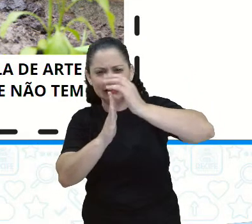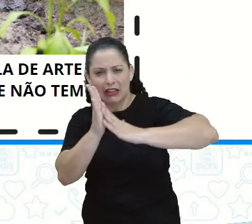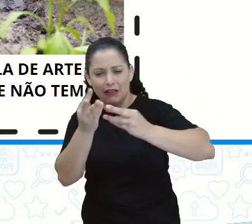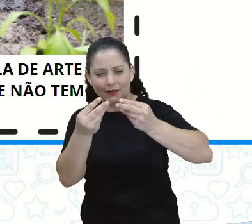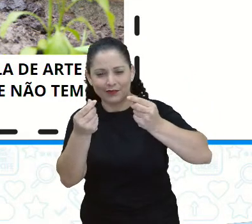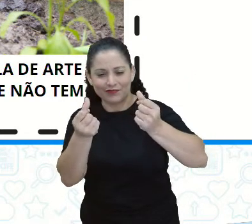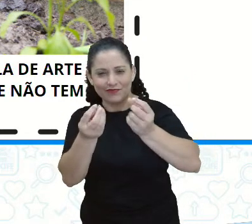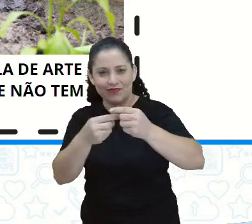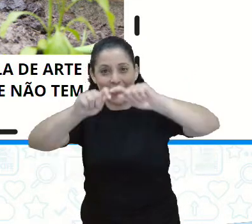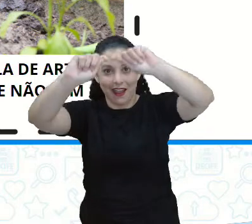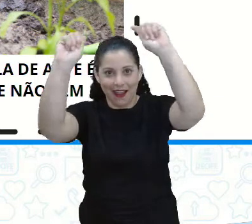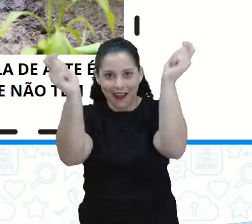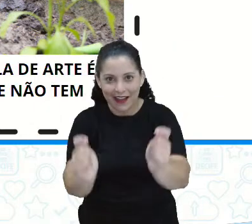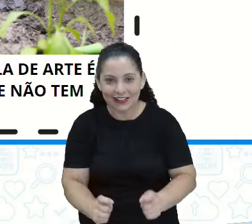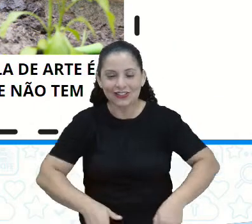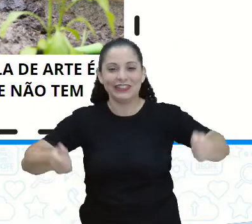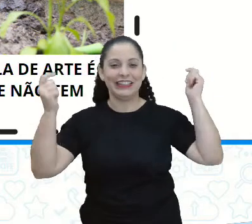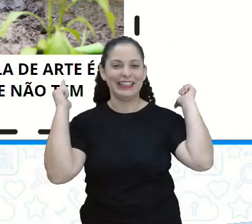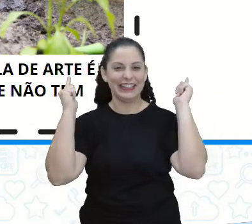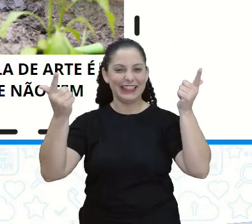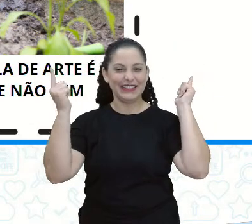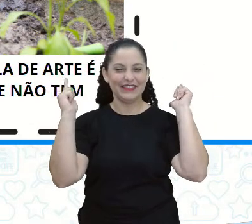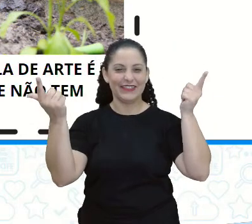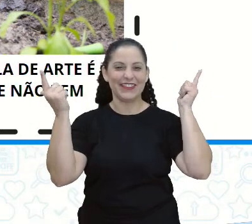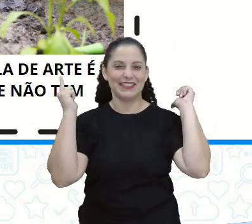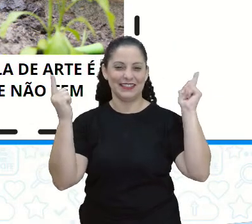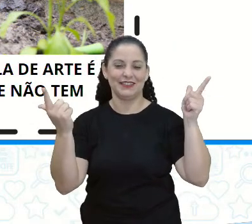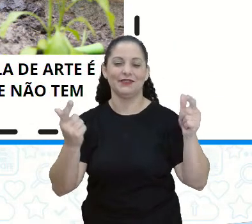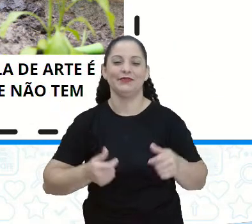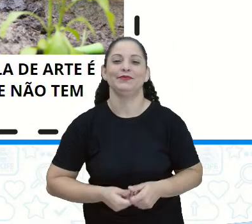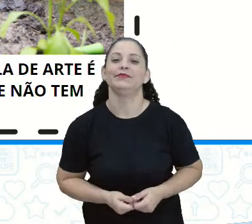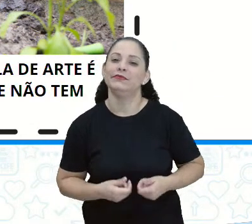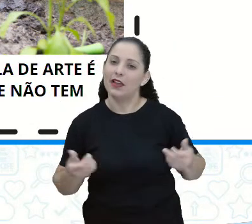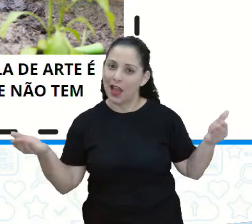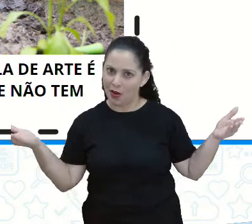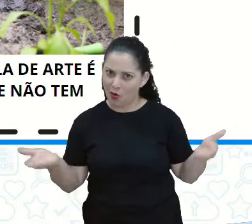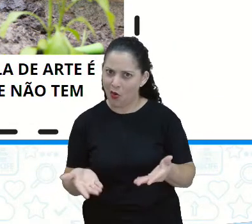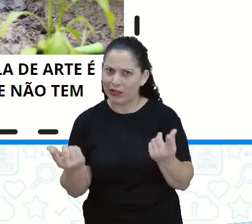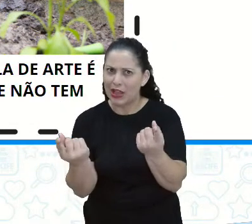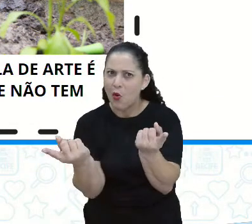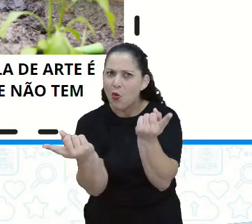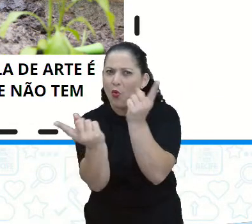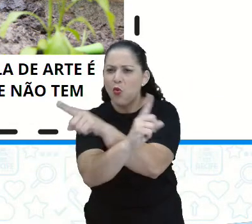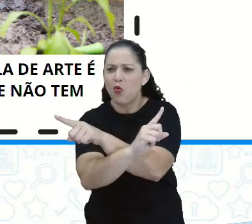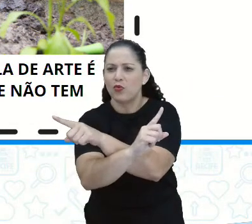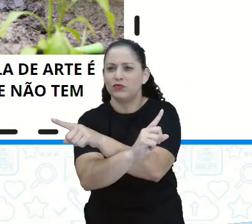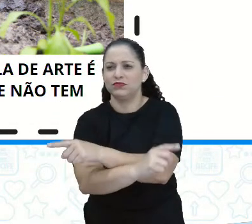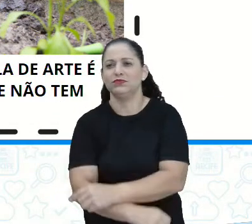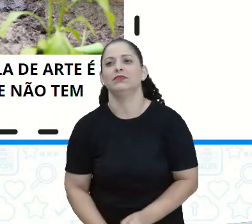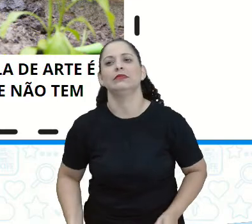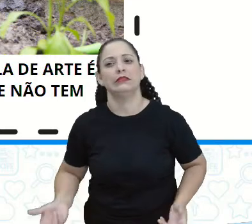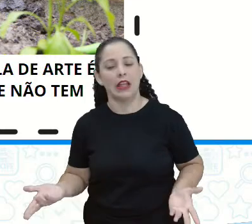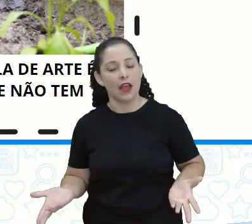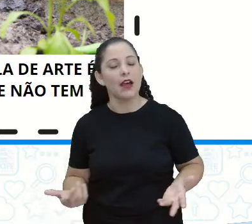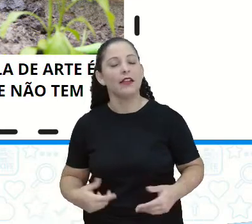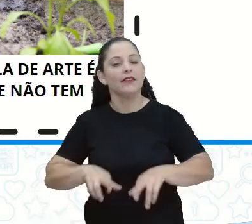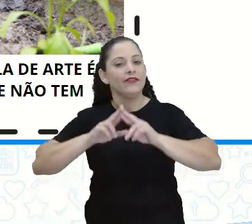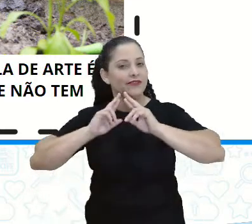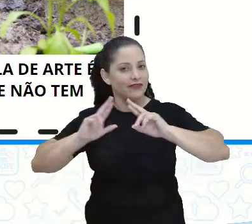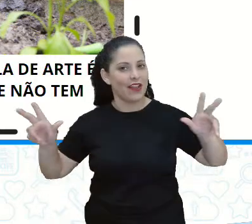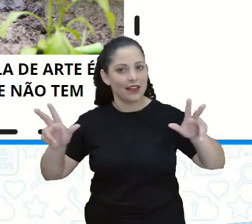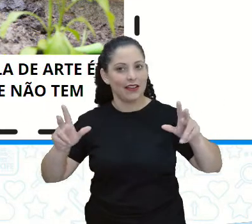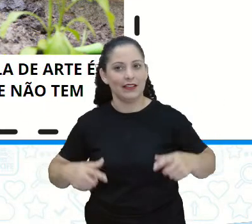preço. Olha só, aí eu percebi que tá trocado, tá? A primeira legenda